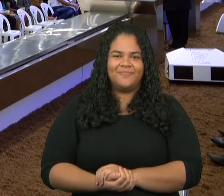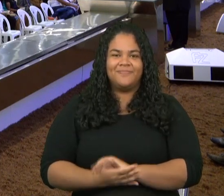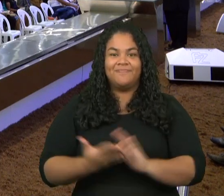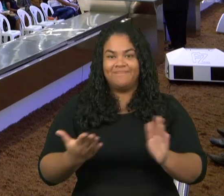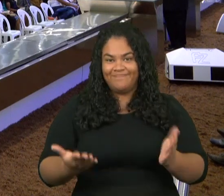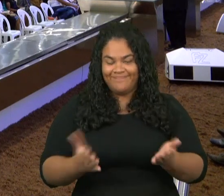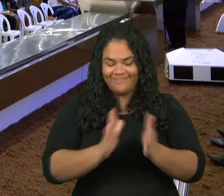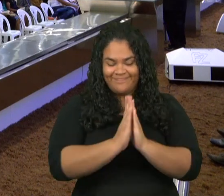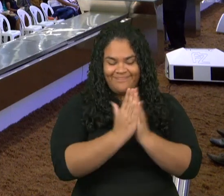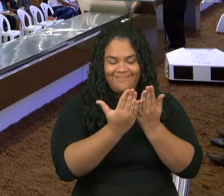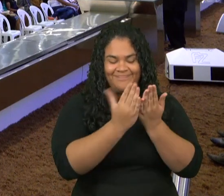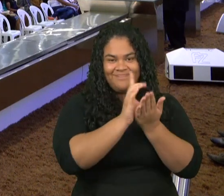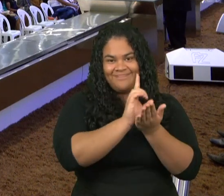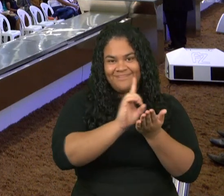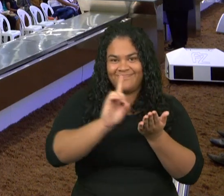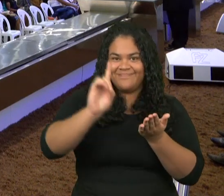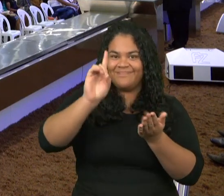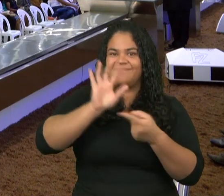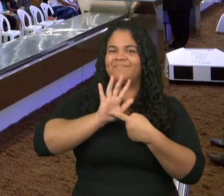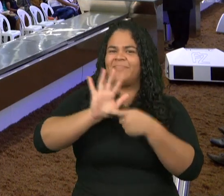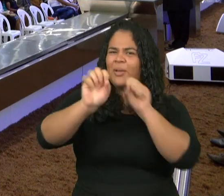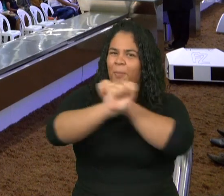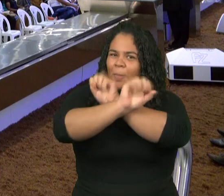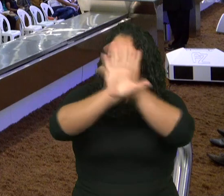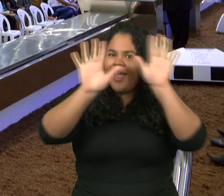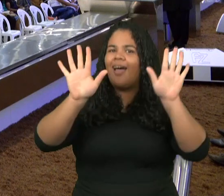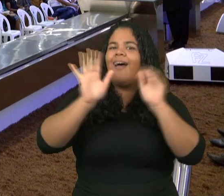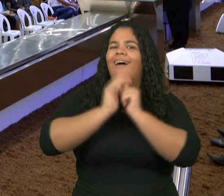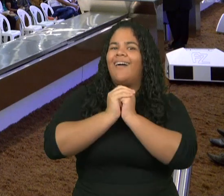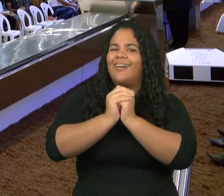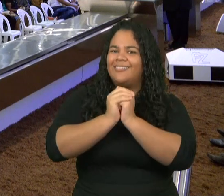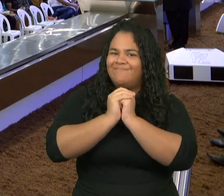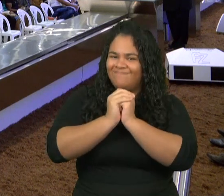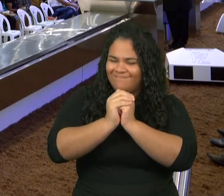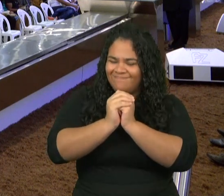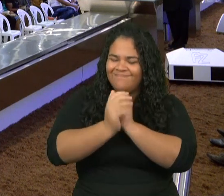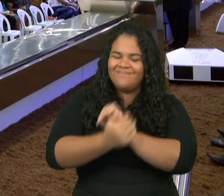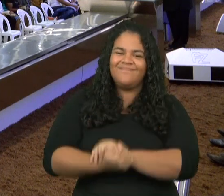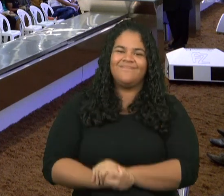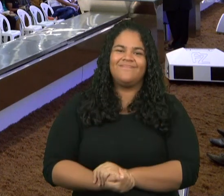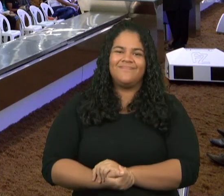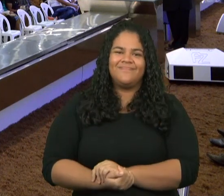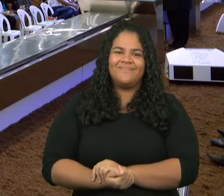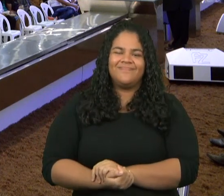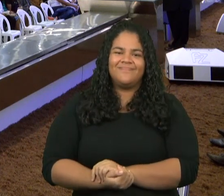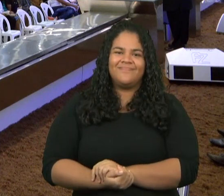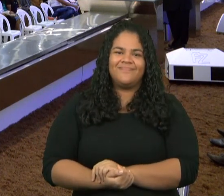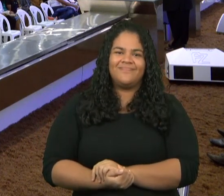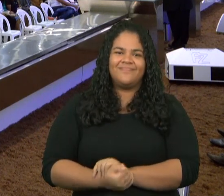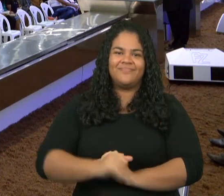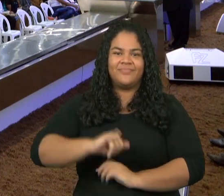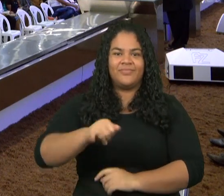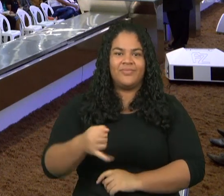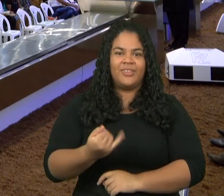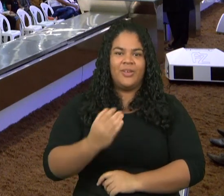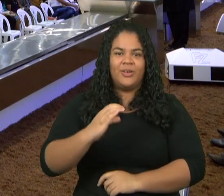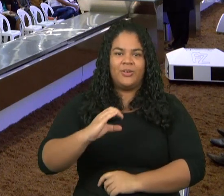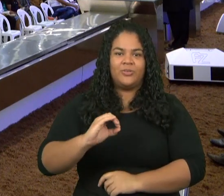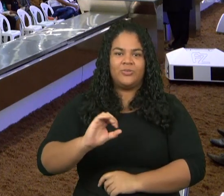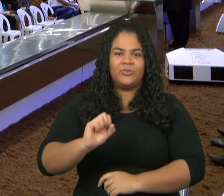ela é a luz amém irmãos para o nosso caminho capítulo 24